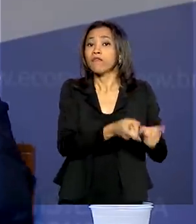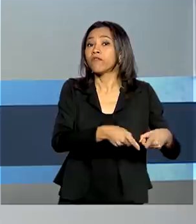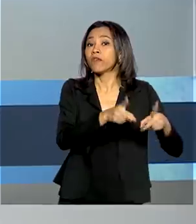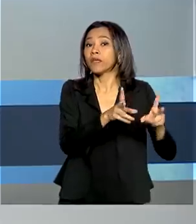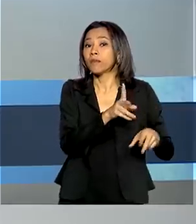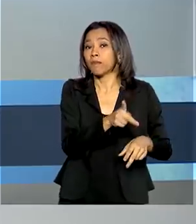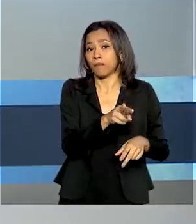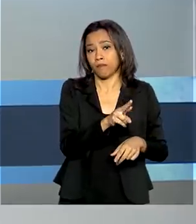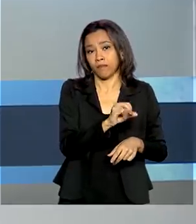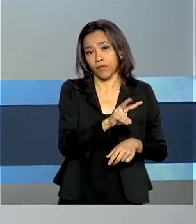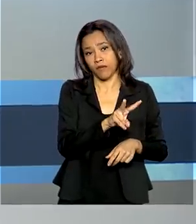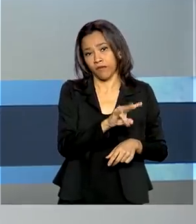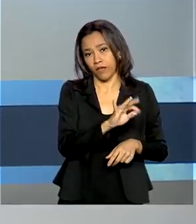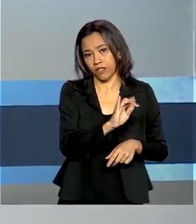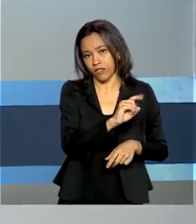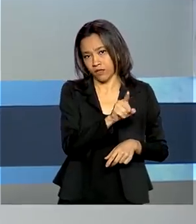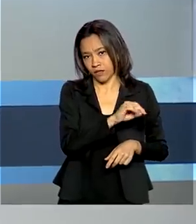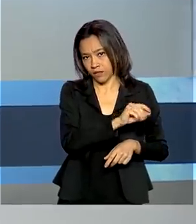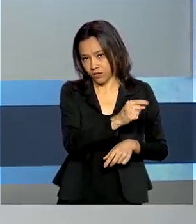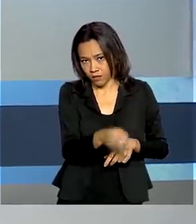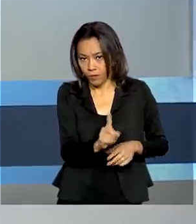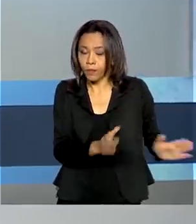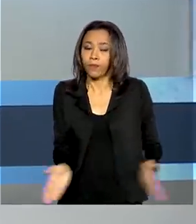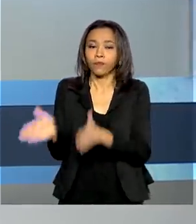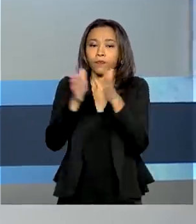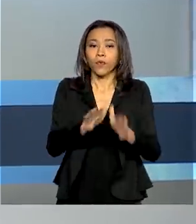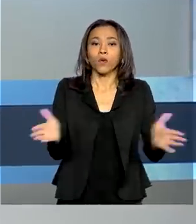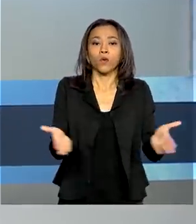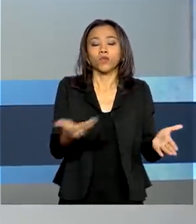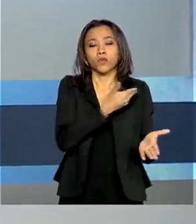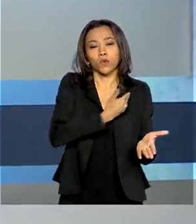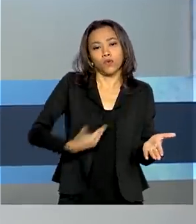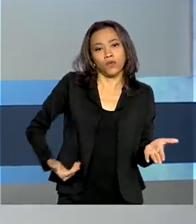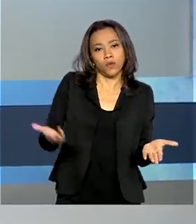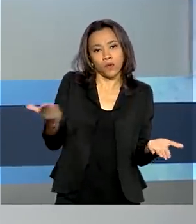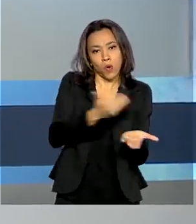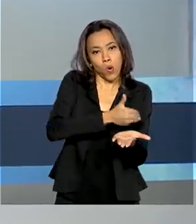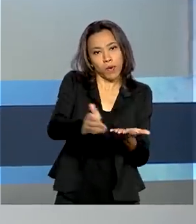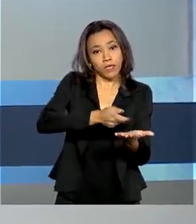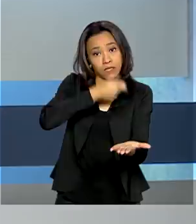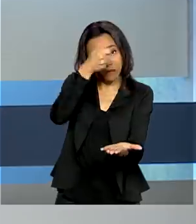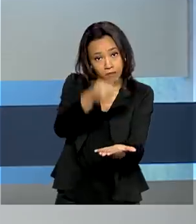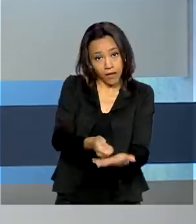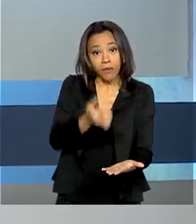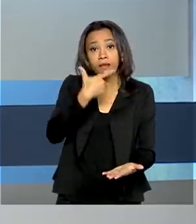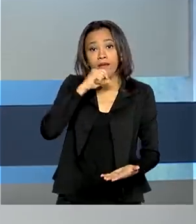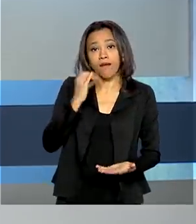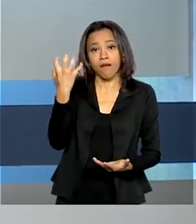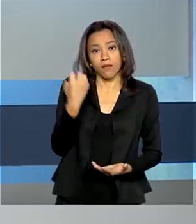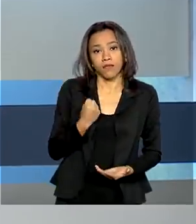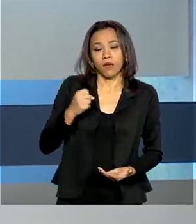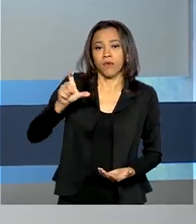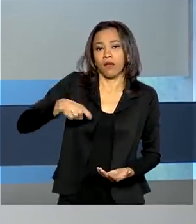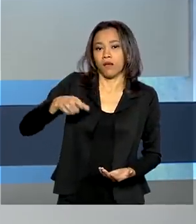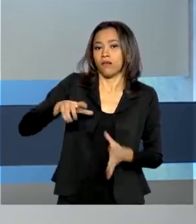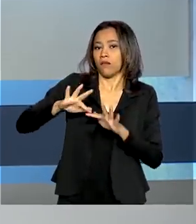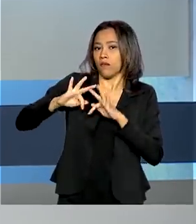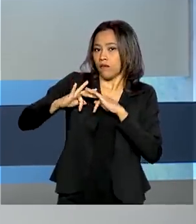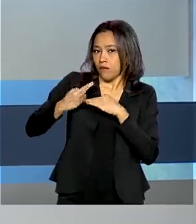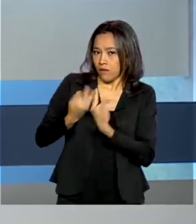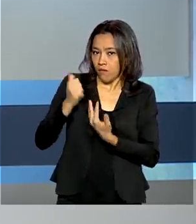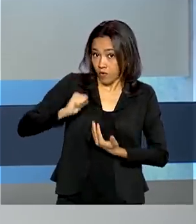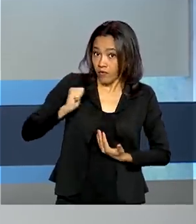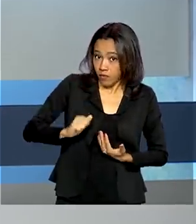agenda. O governo começa a pagar hoje o auxílio emergencial para quem recebe o Bolsa Família. O dinheiro será acreditado